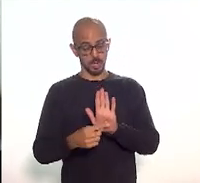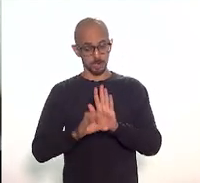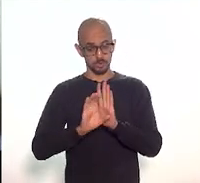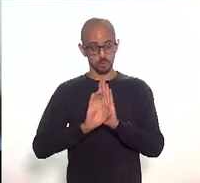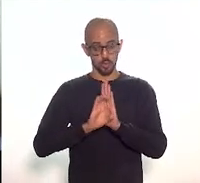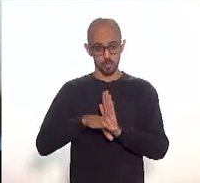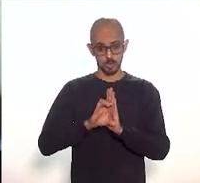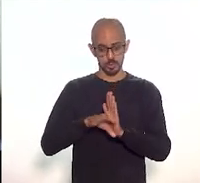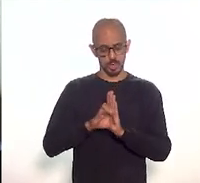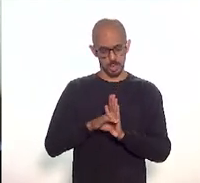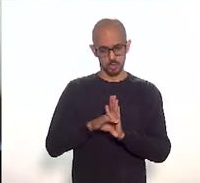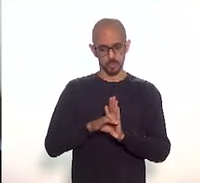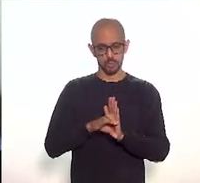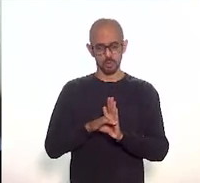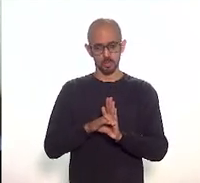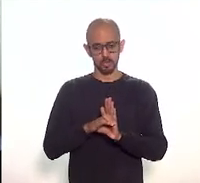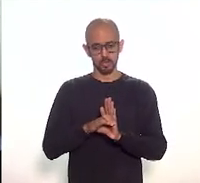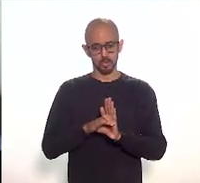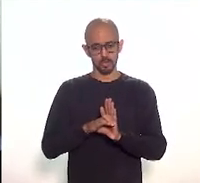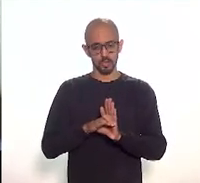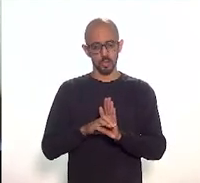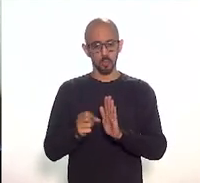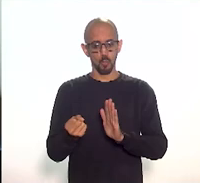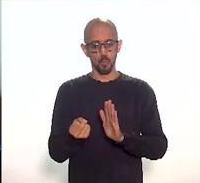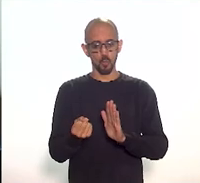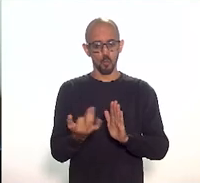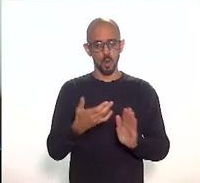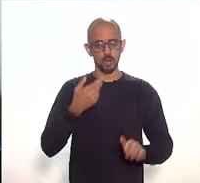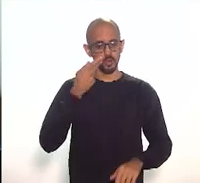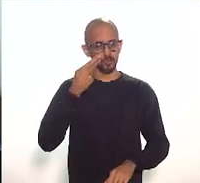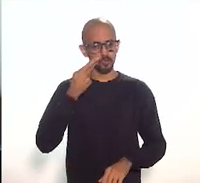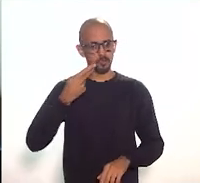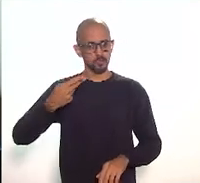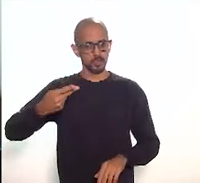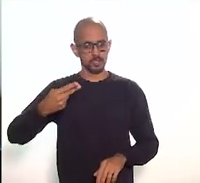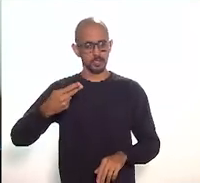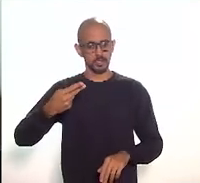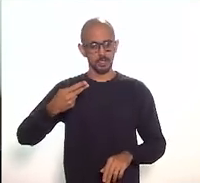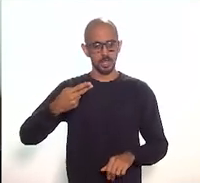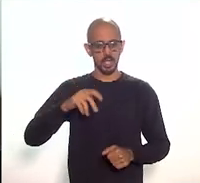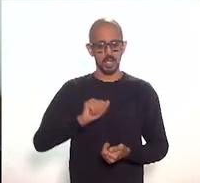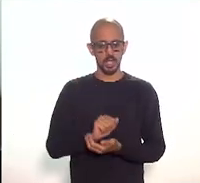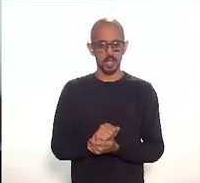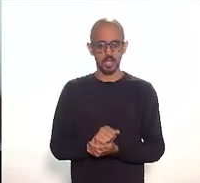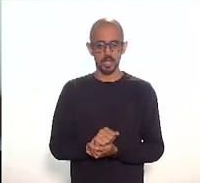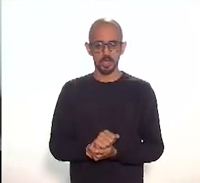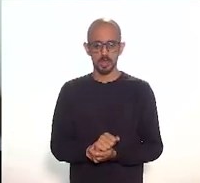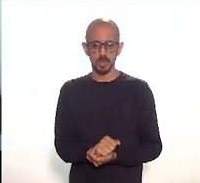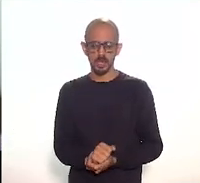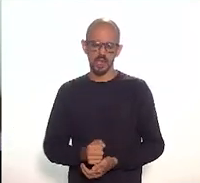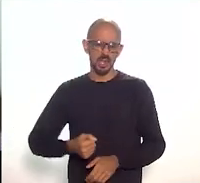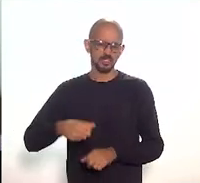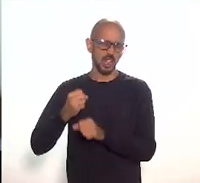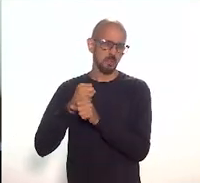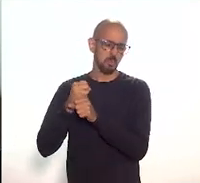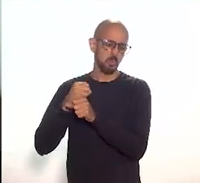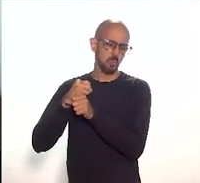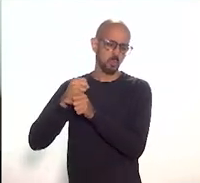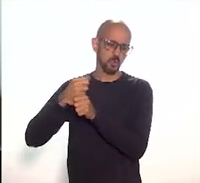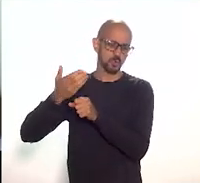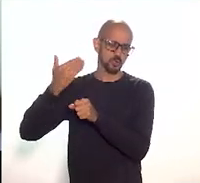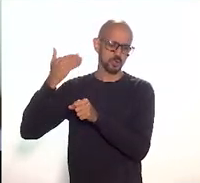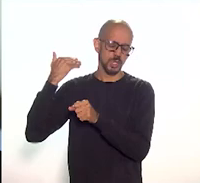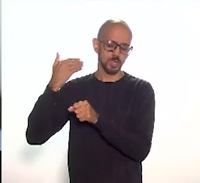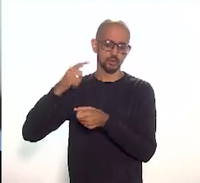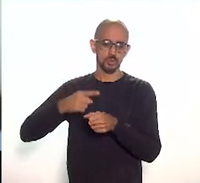uma vez, quando fiz uma visita guiada a pé, há alguns anos atrás, na cidade